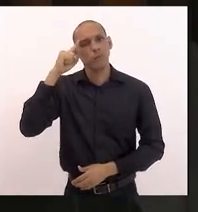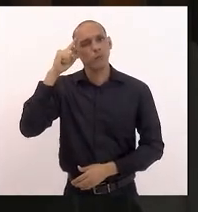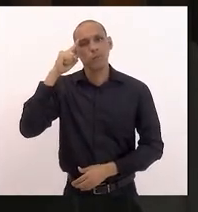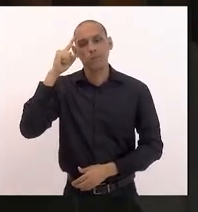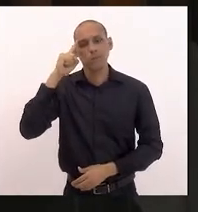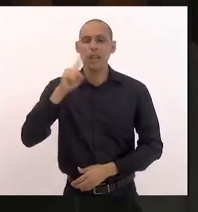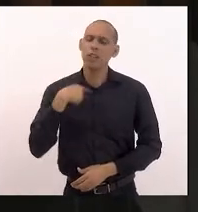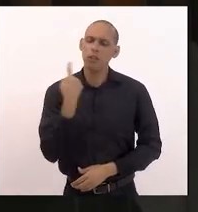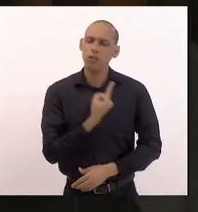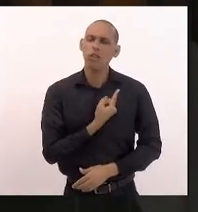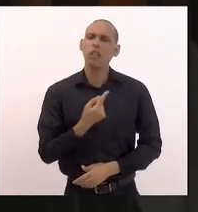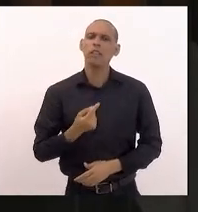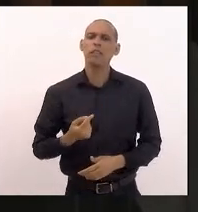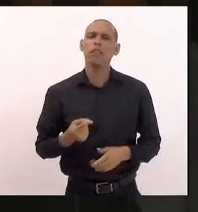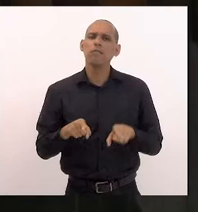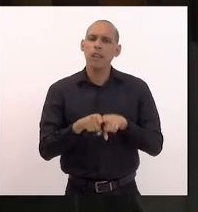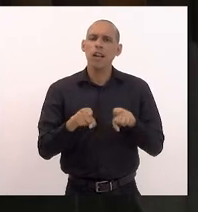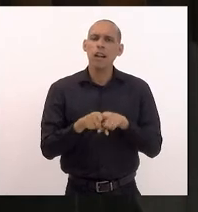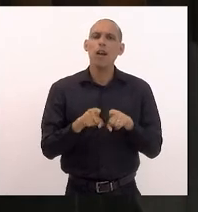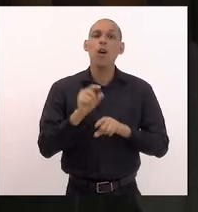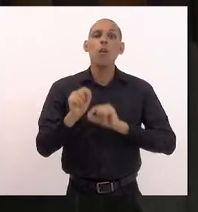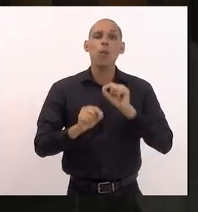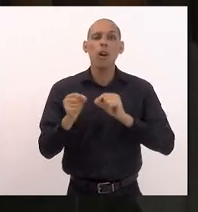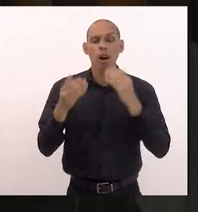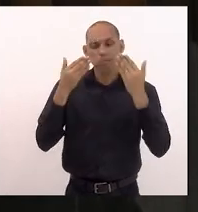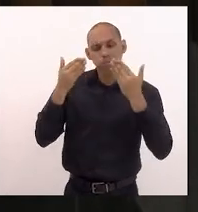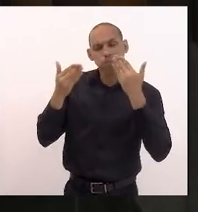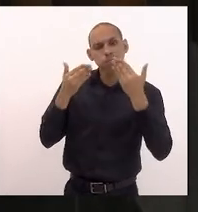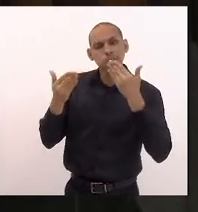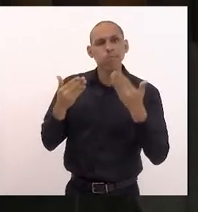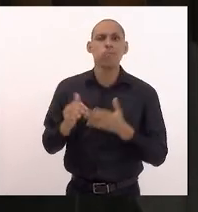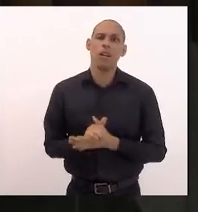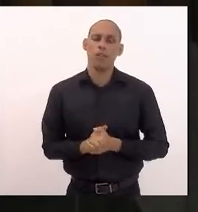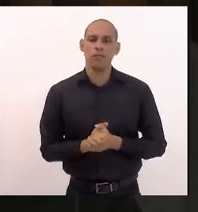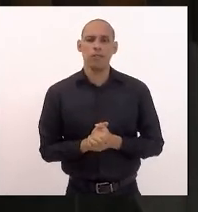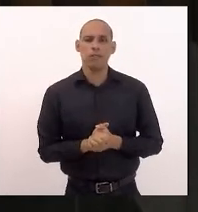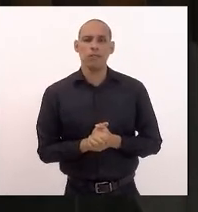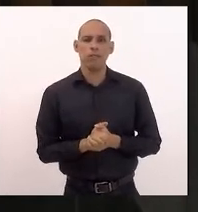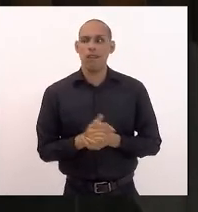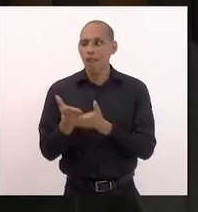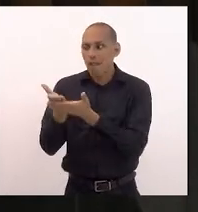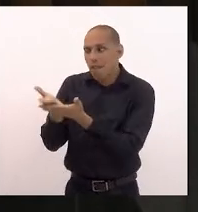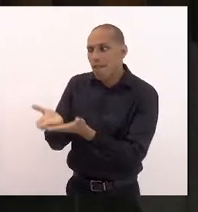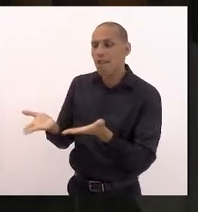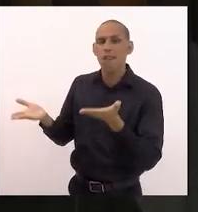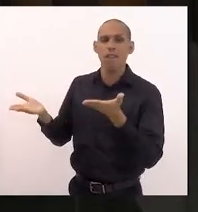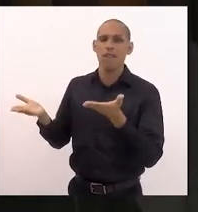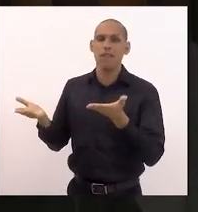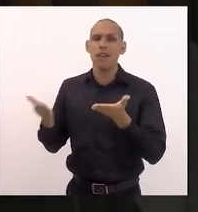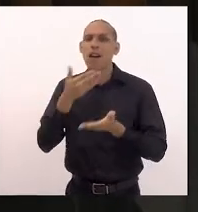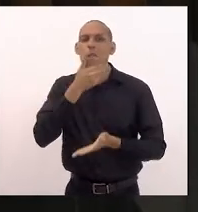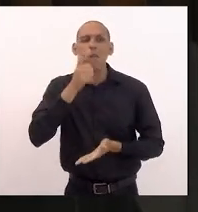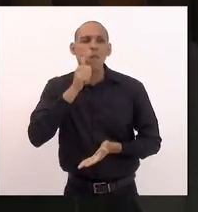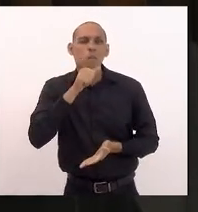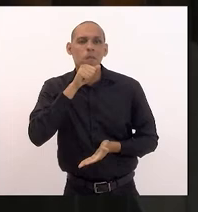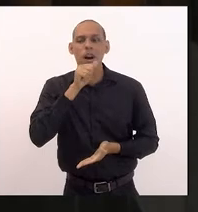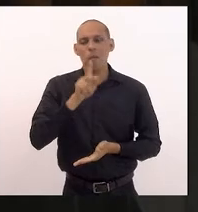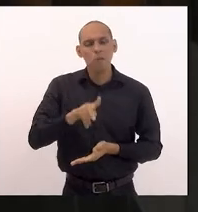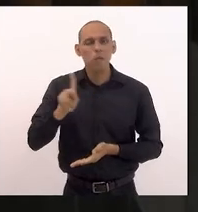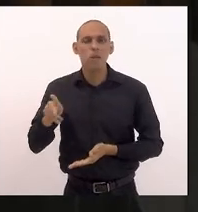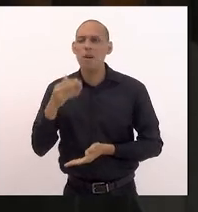possamos também atender a reivindicação dos alunos dos seus pais e dos